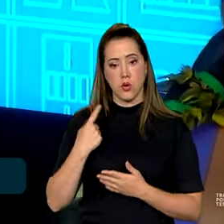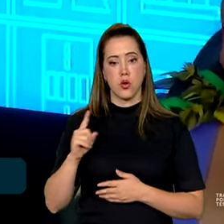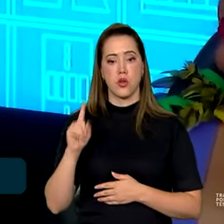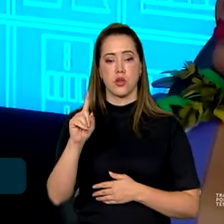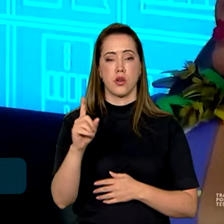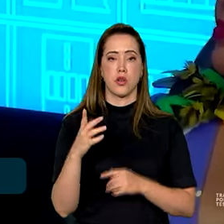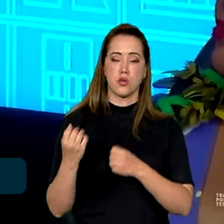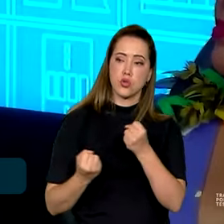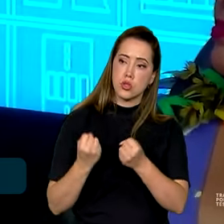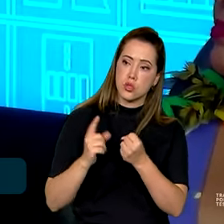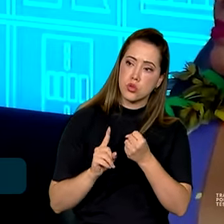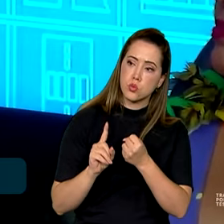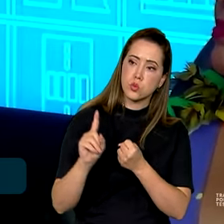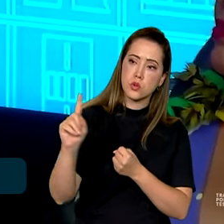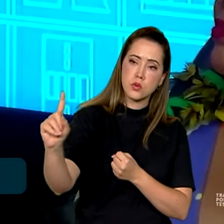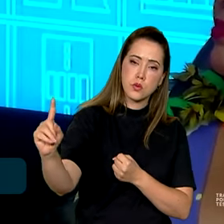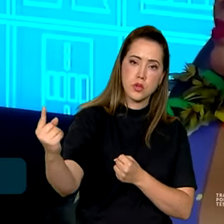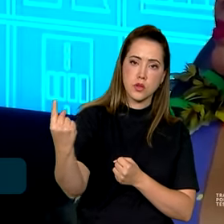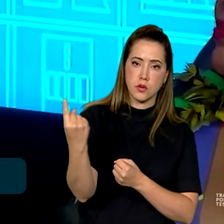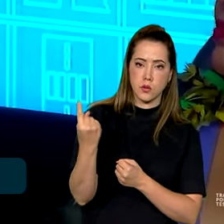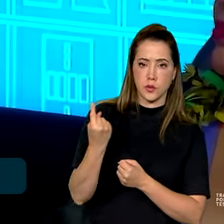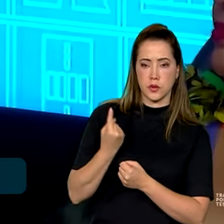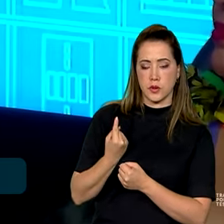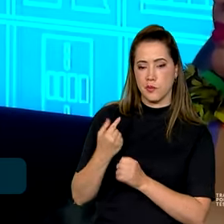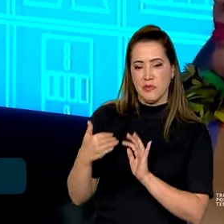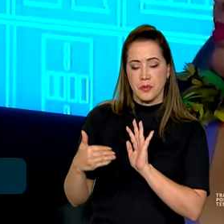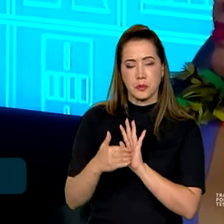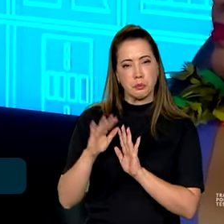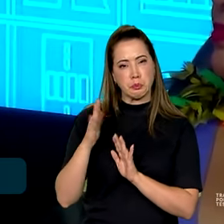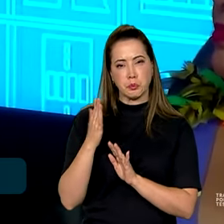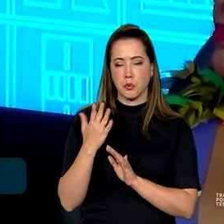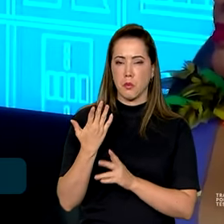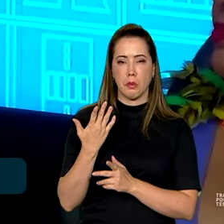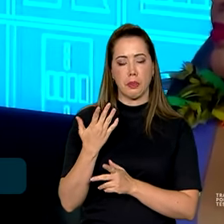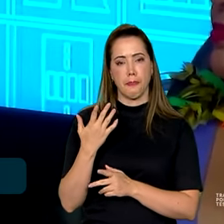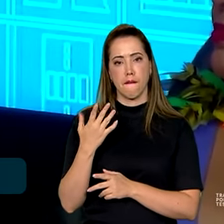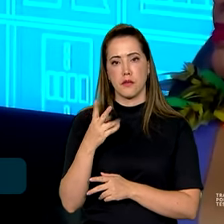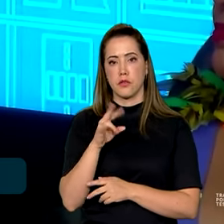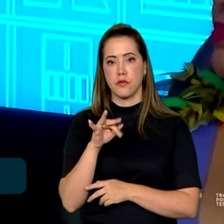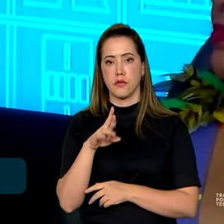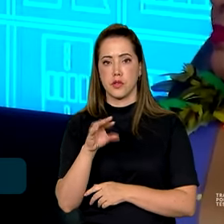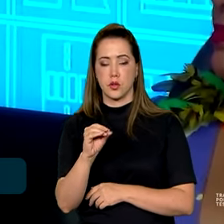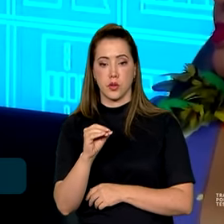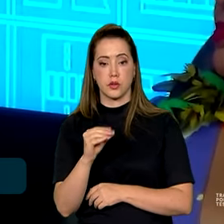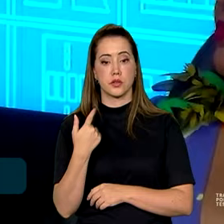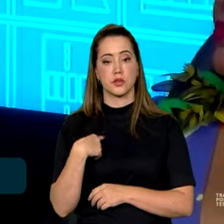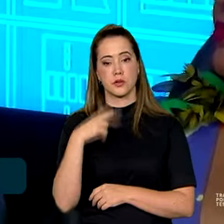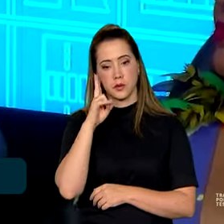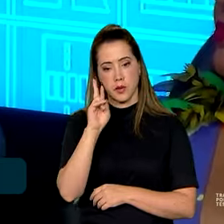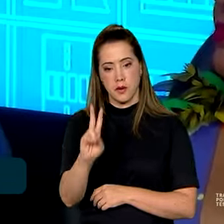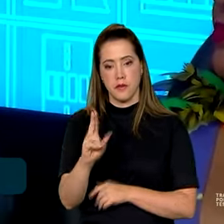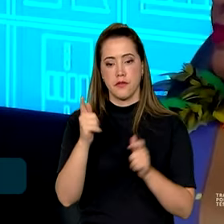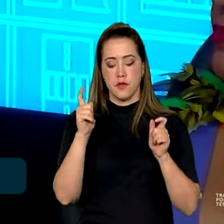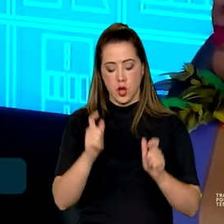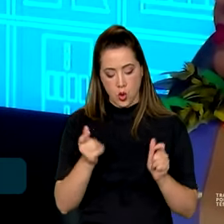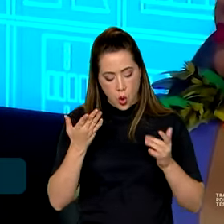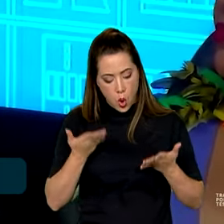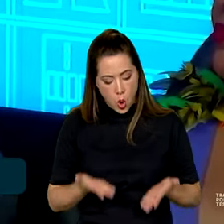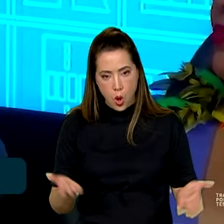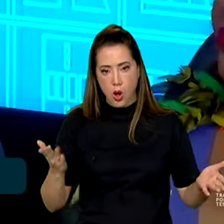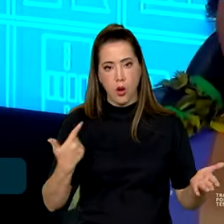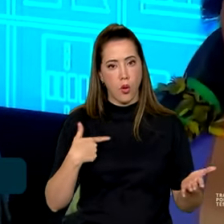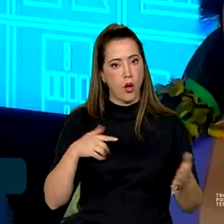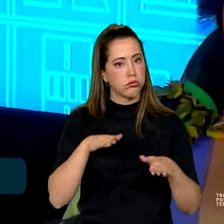voltando até Vitória para subir, Vitória do Mearim. E peguei, literalmente,